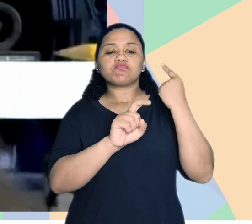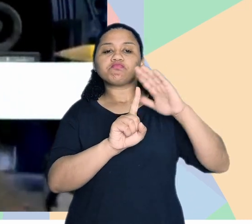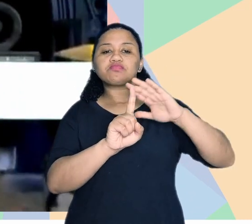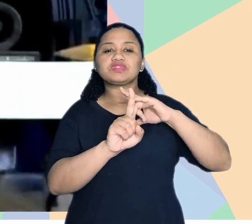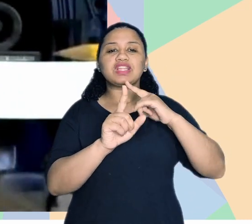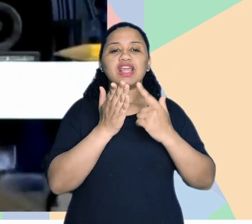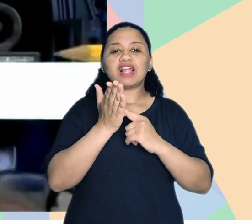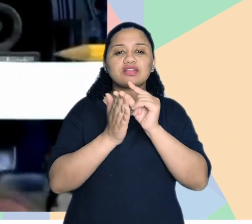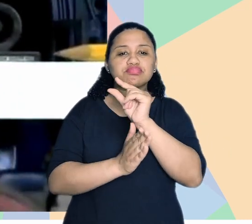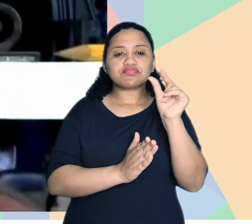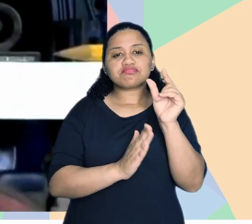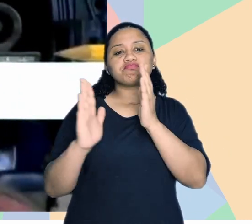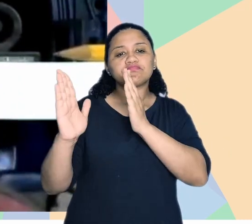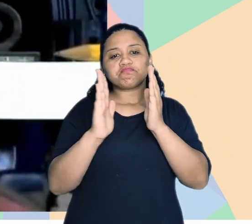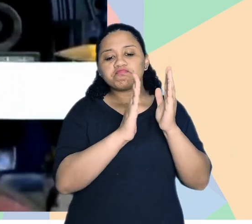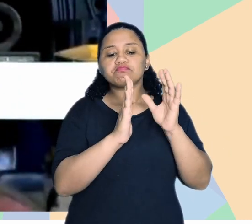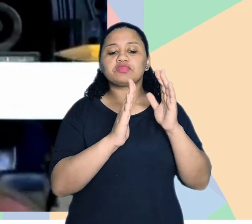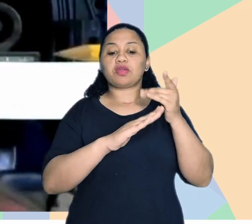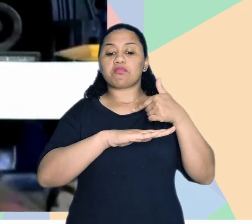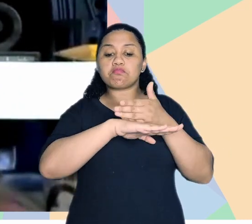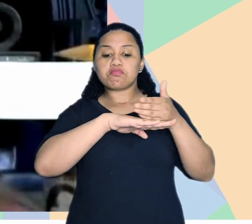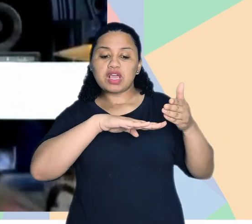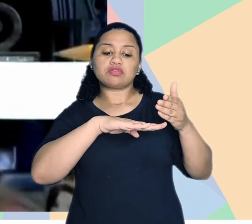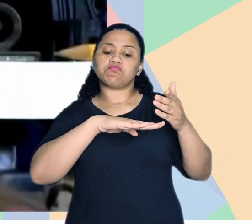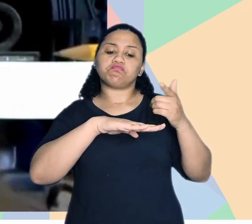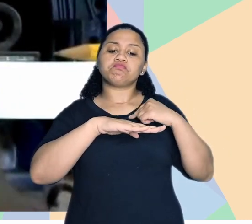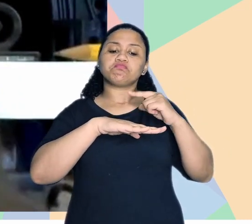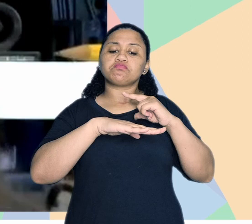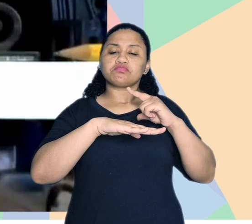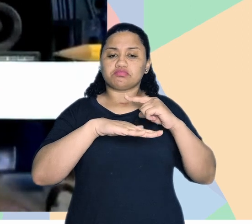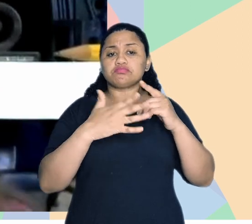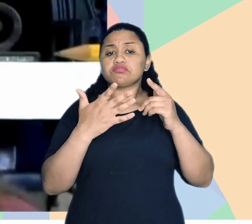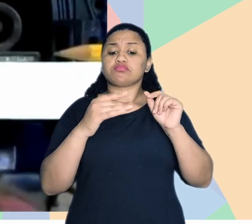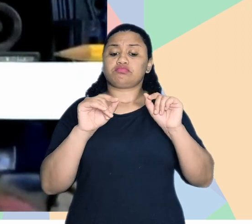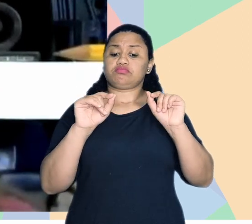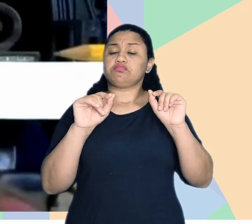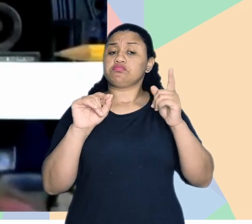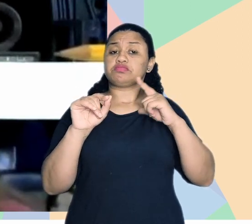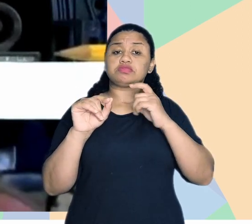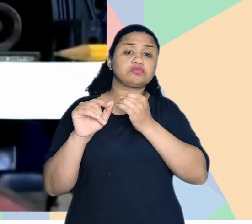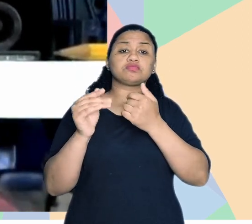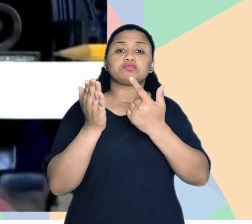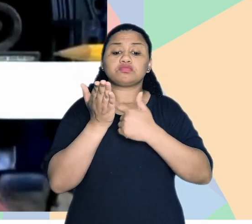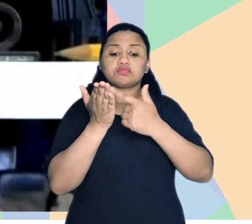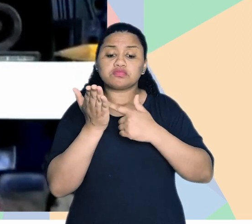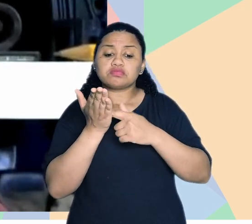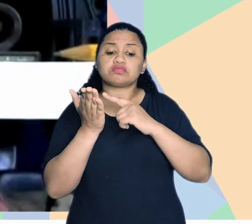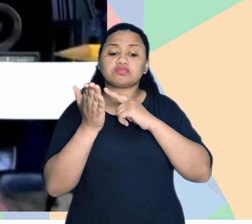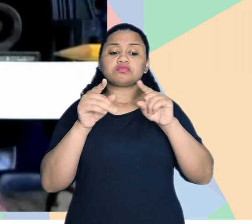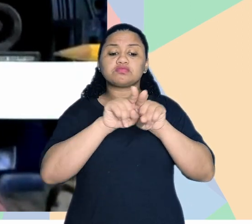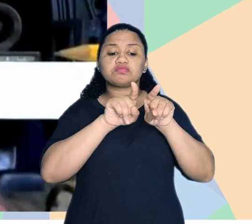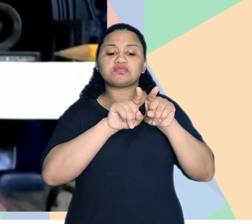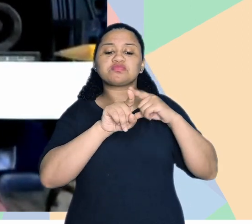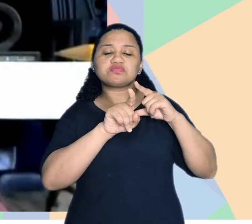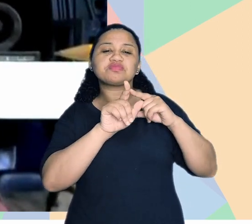livros, assim, numa estante branca, perfil branco, que é em gesso. E tem uns livros aparecendo, aparece